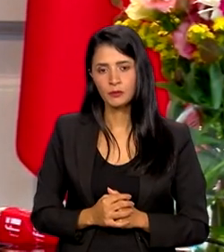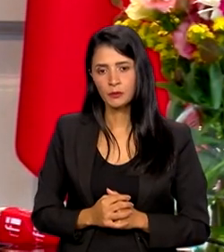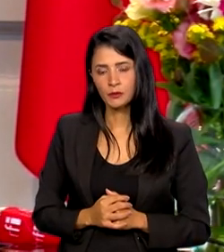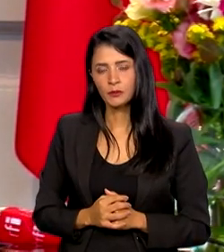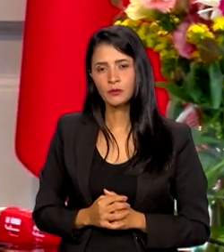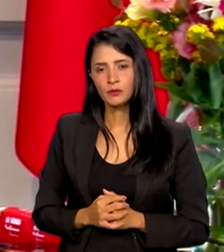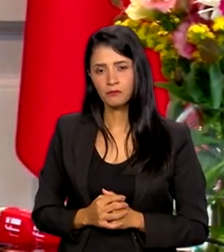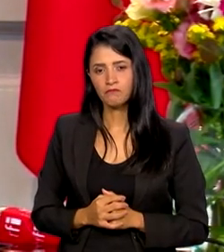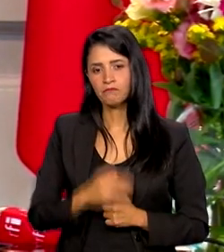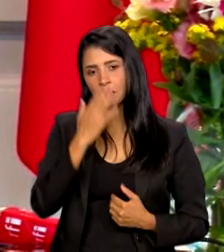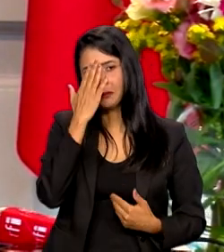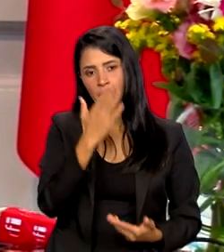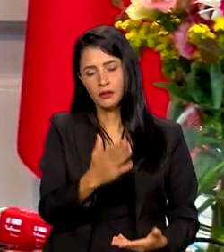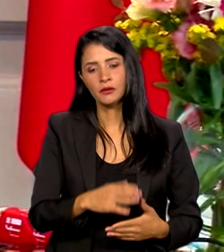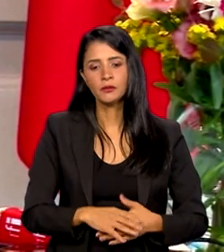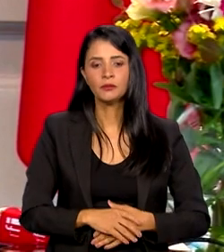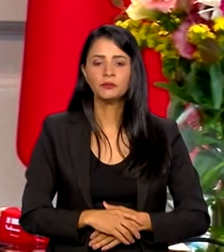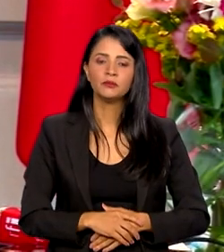Ok?